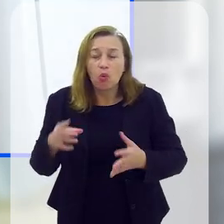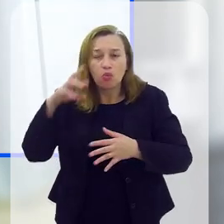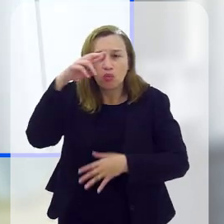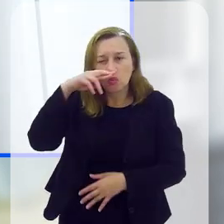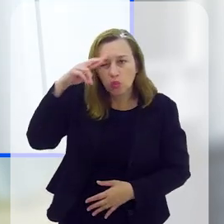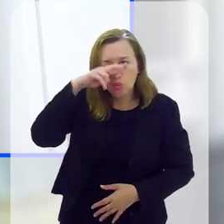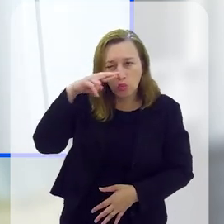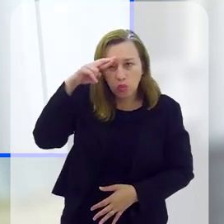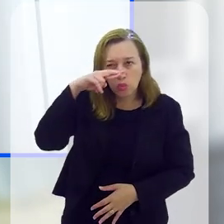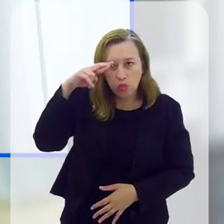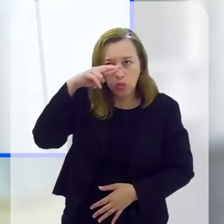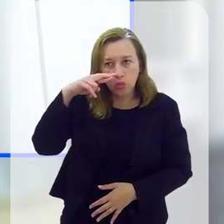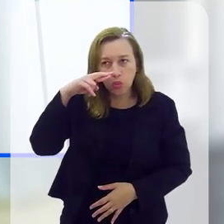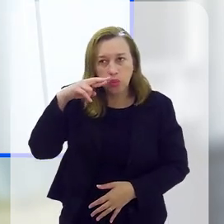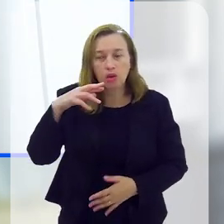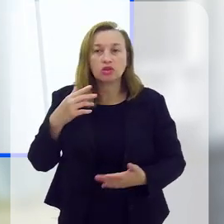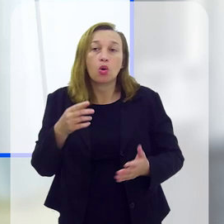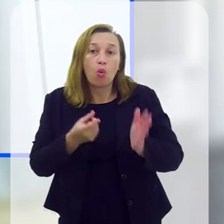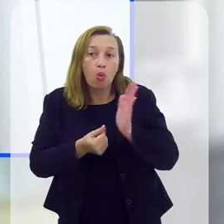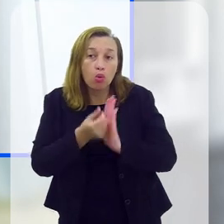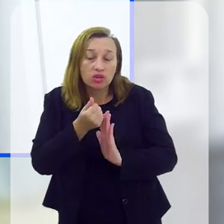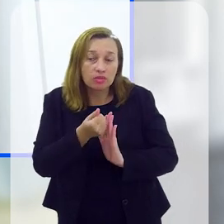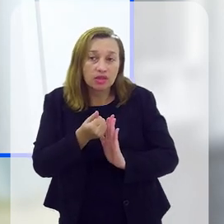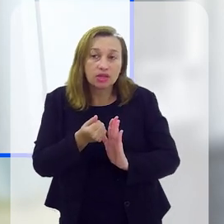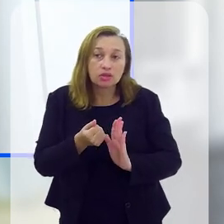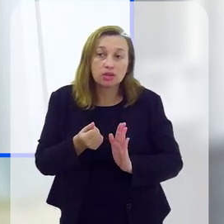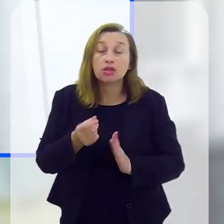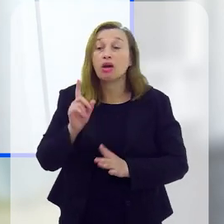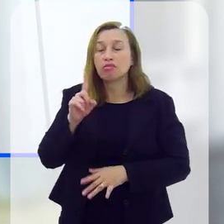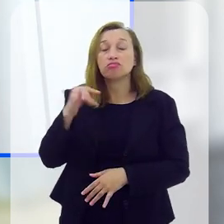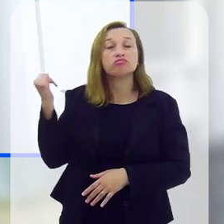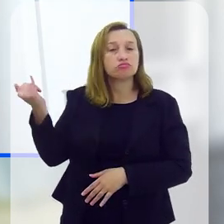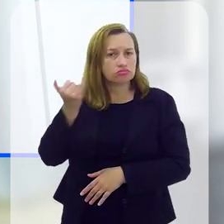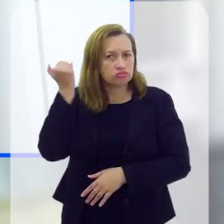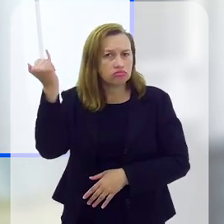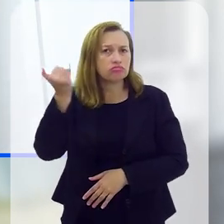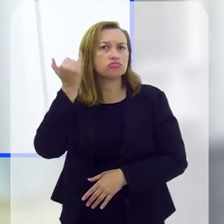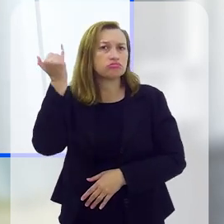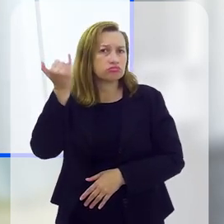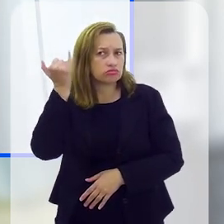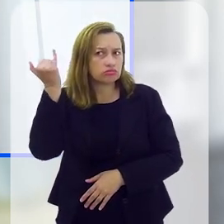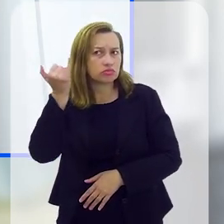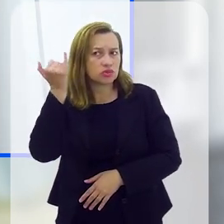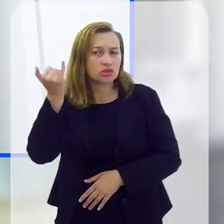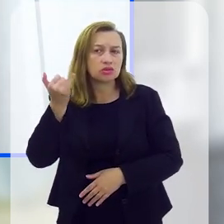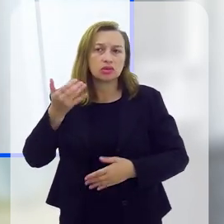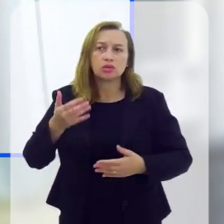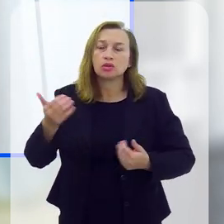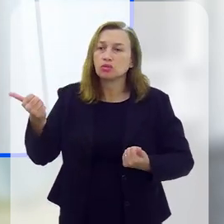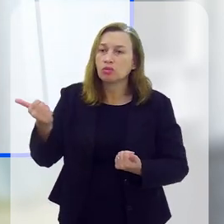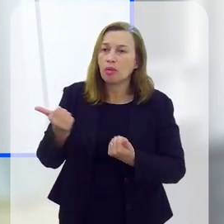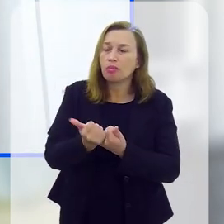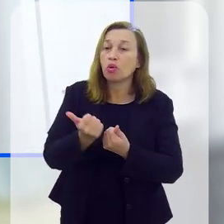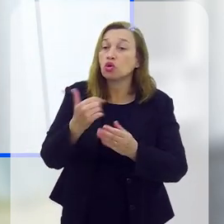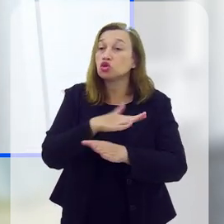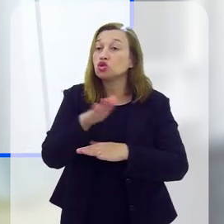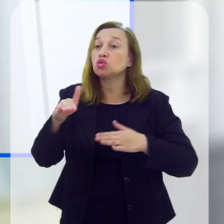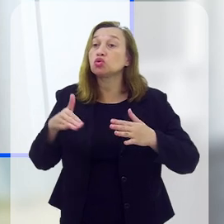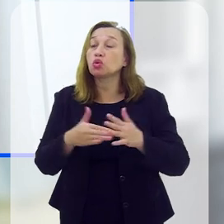fiscalização por parte do, em relação ao orçamento, é de suma importância